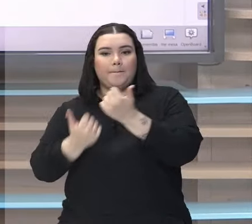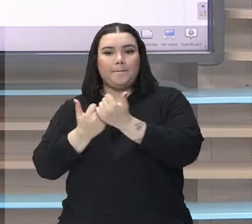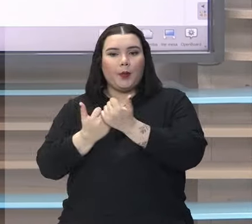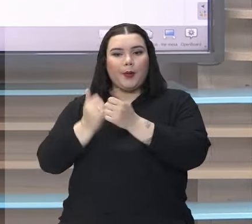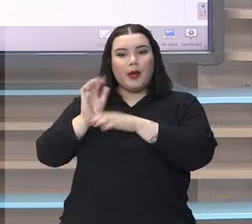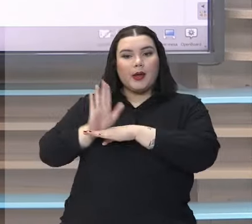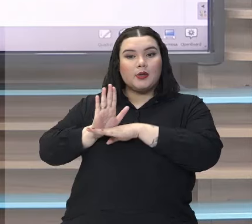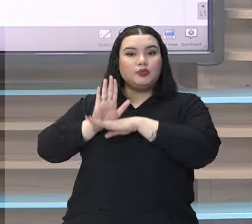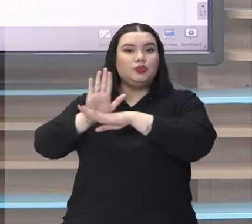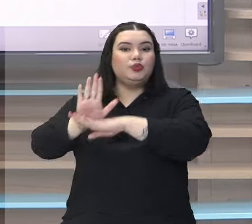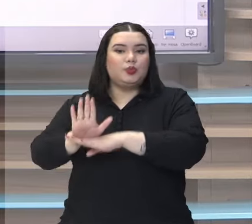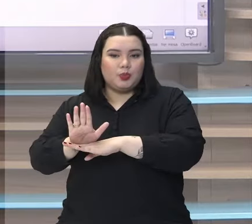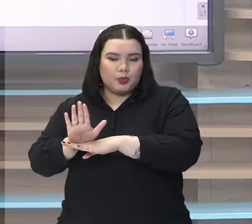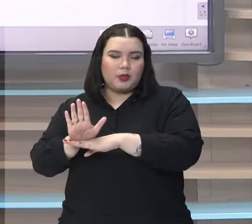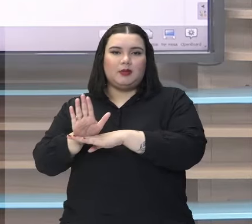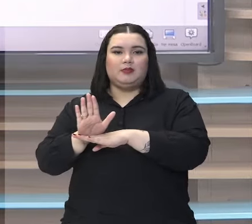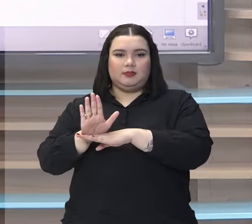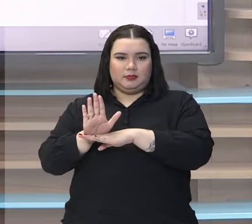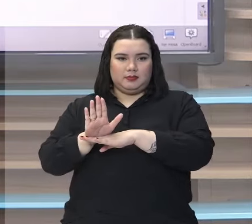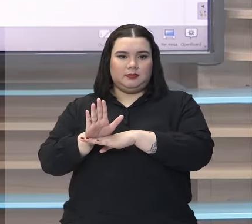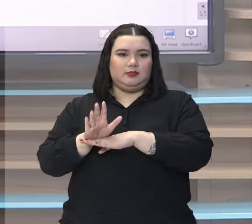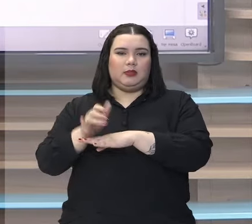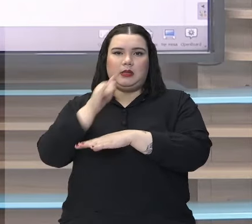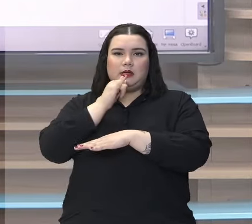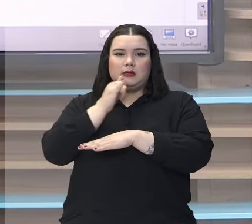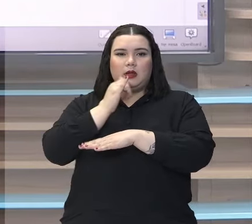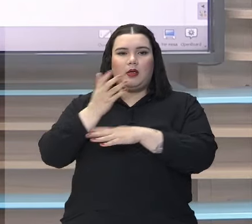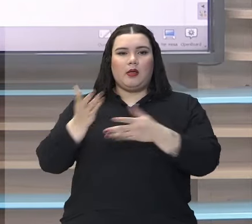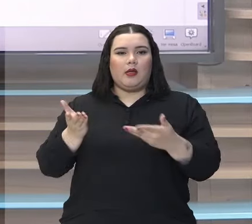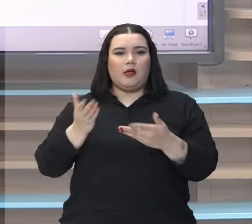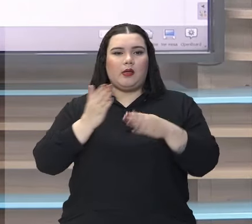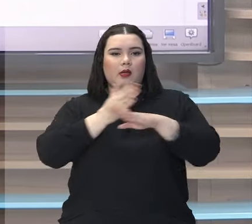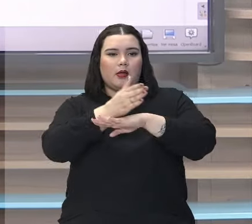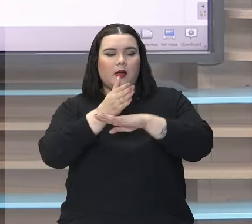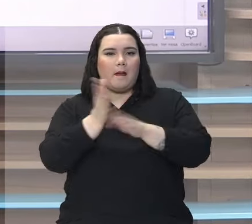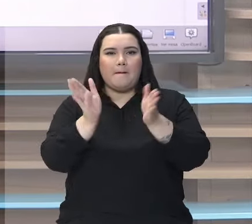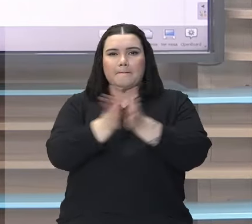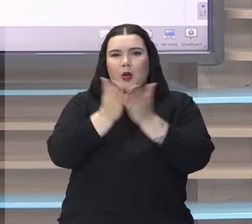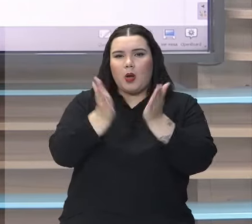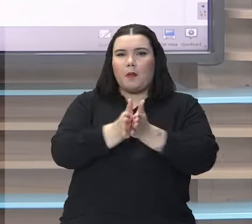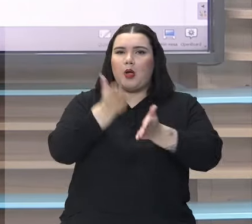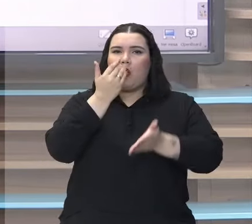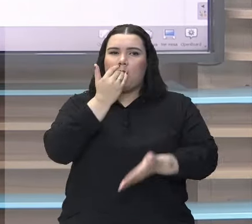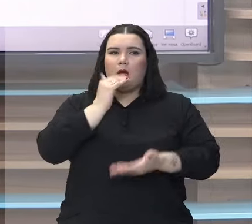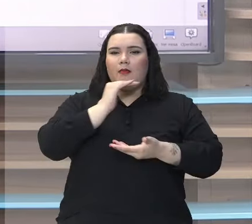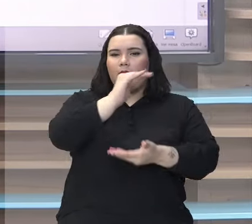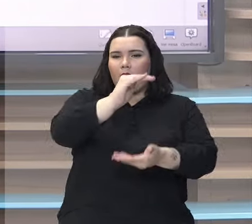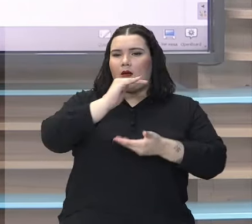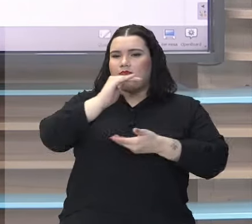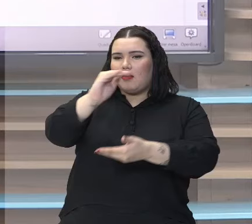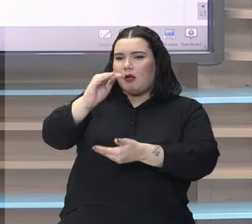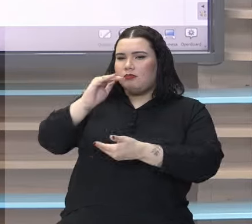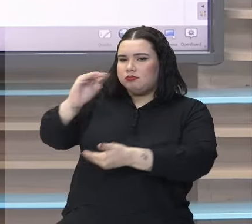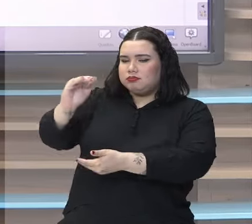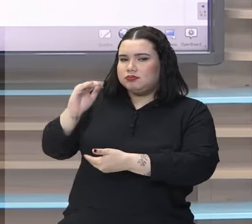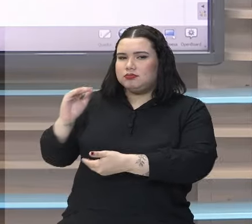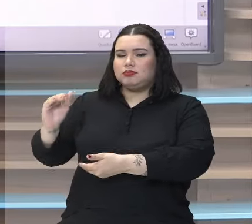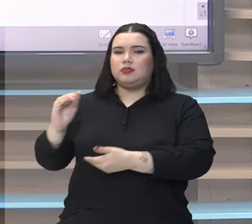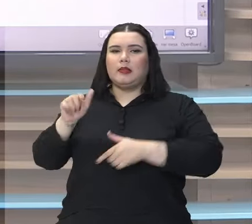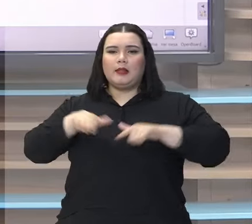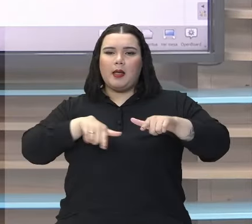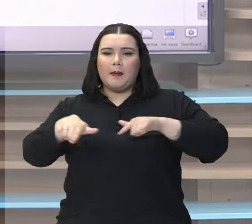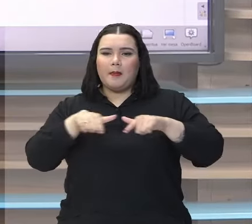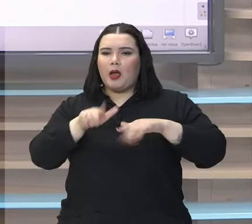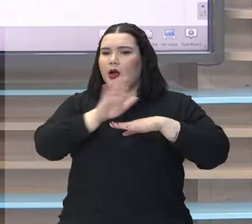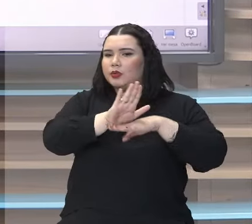grupo que vai lá dar comida para os pobres e ajuda lá os nossos colegas no trabalho.